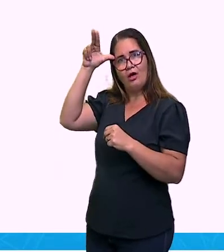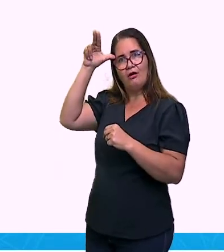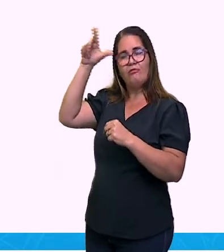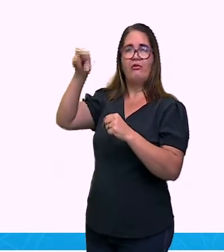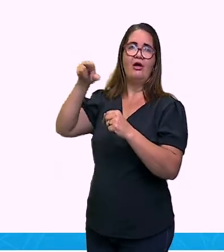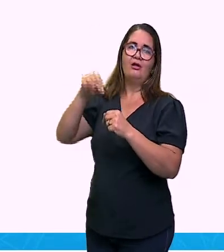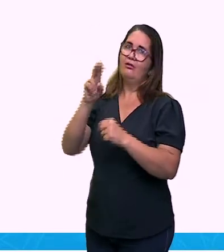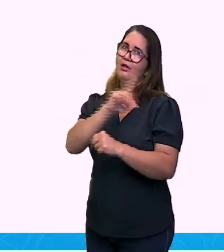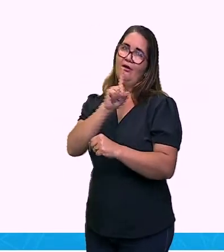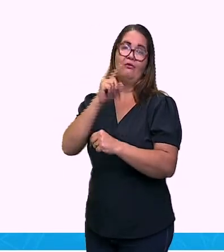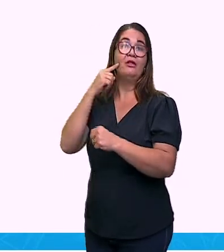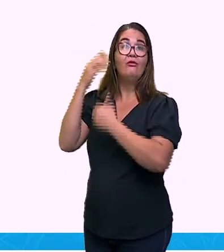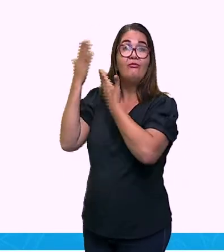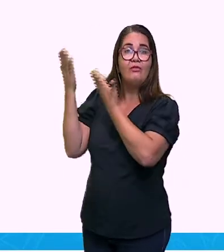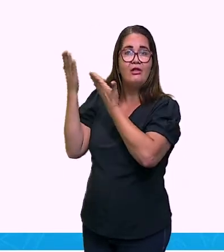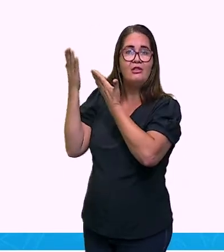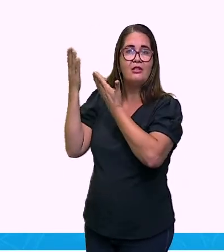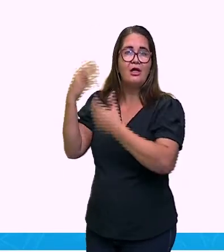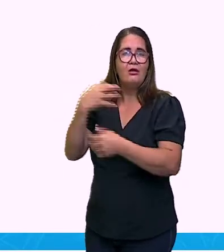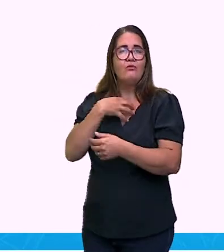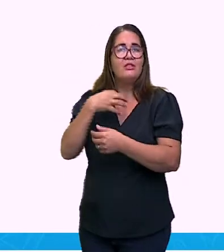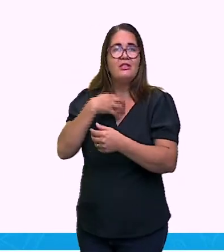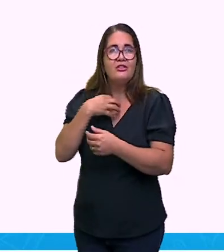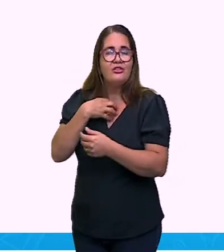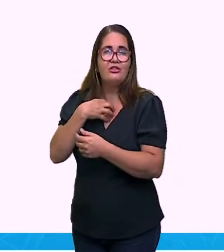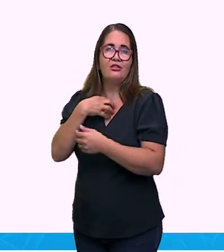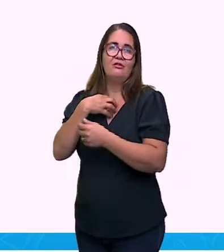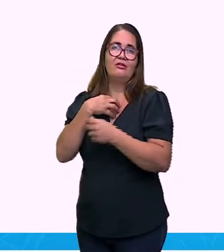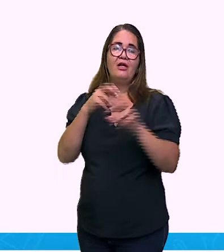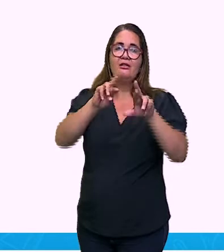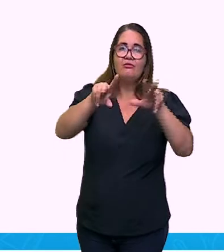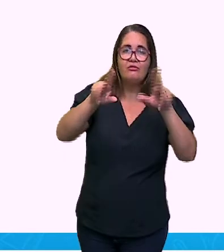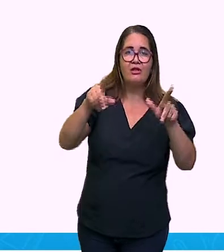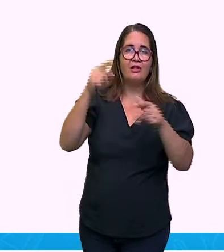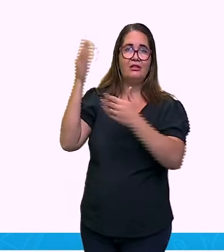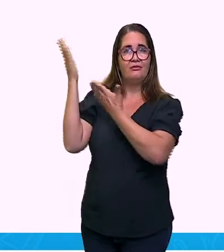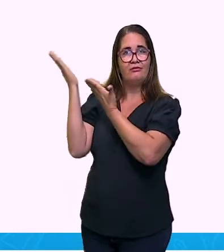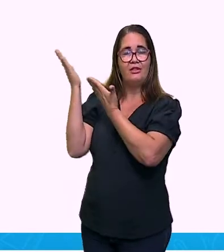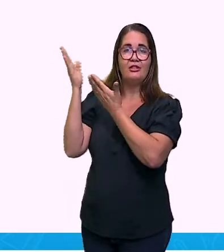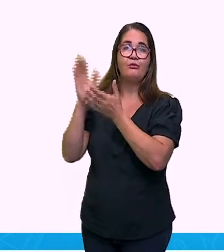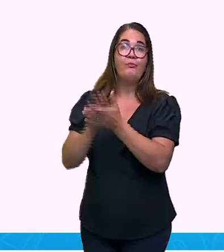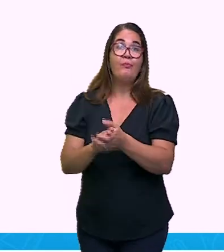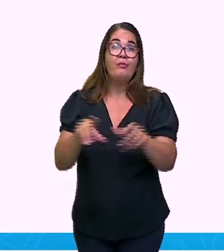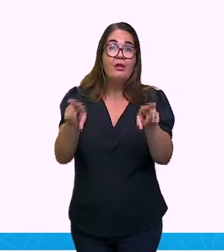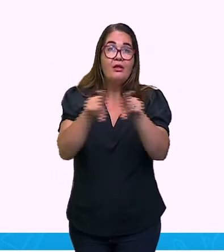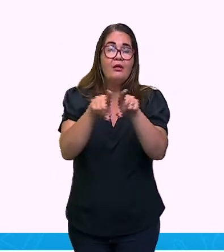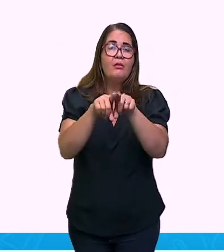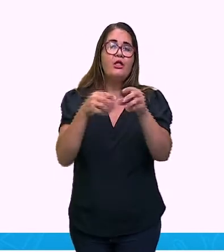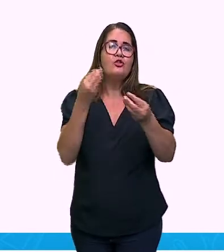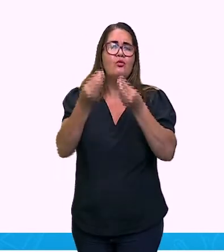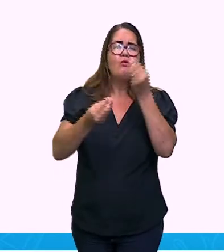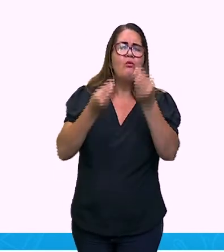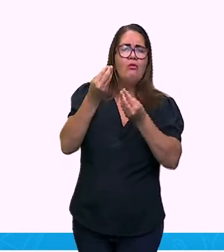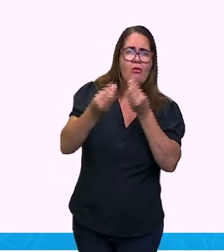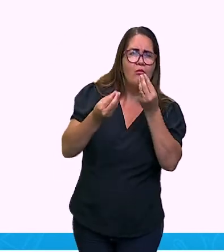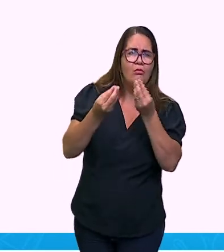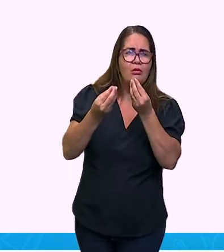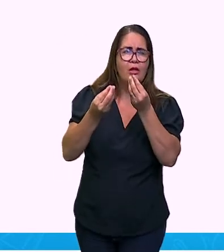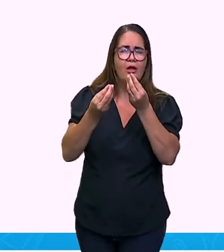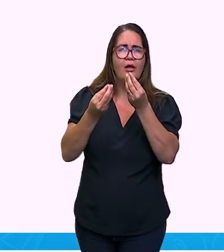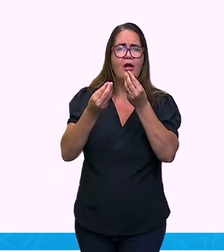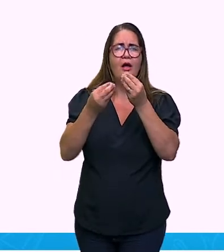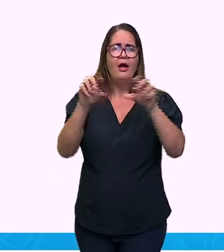as orações coordenadas sintéticas alternativas. O que seriam alternativas?